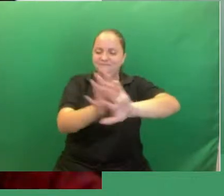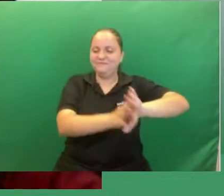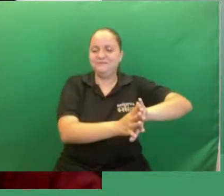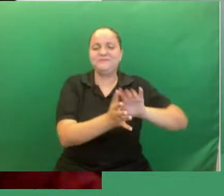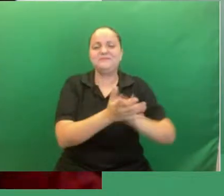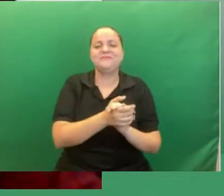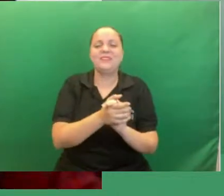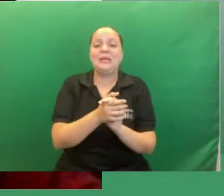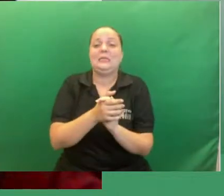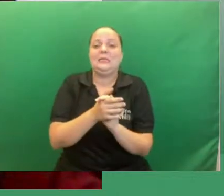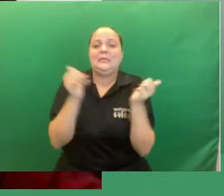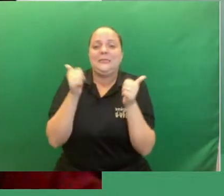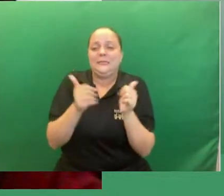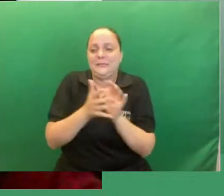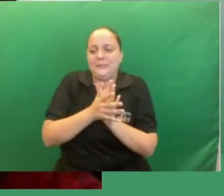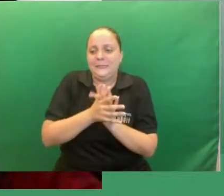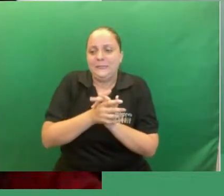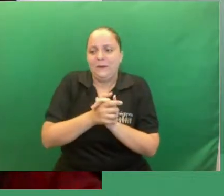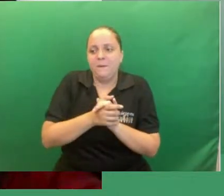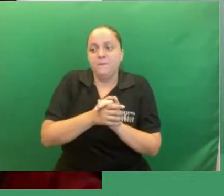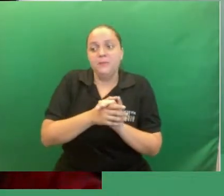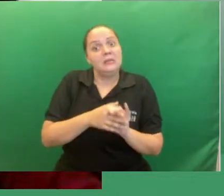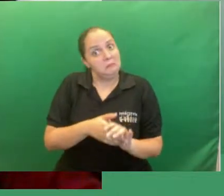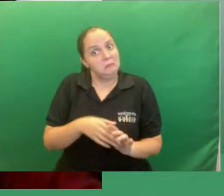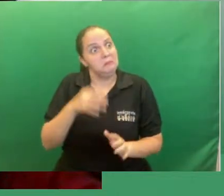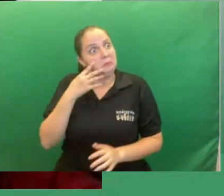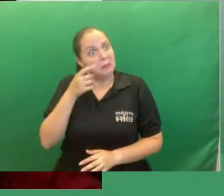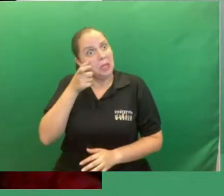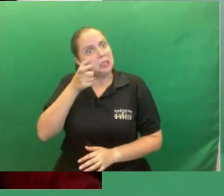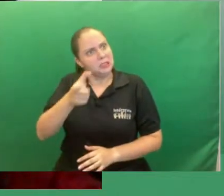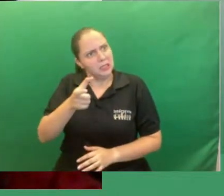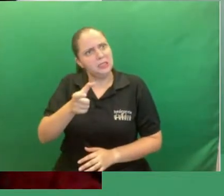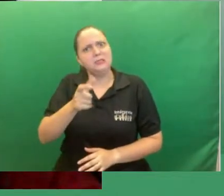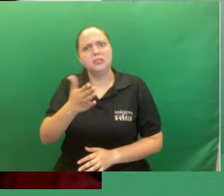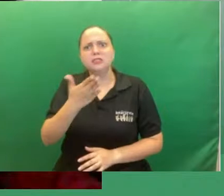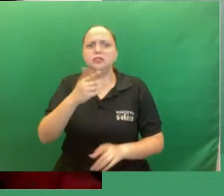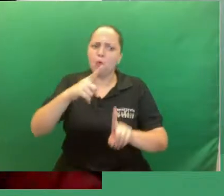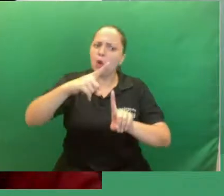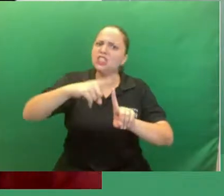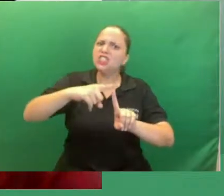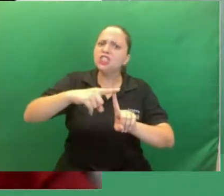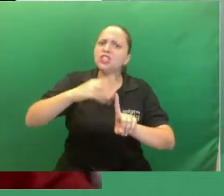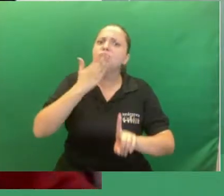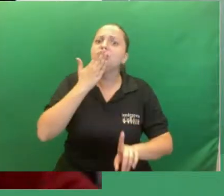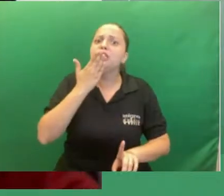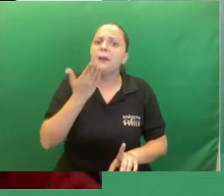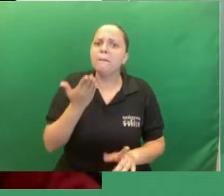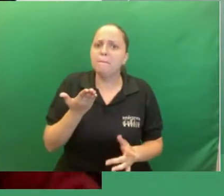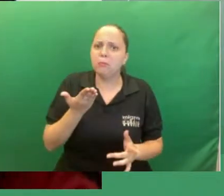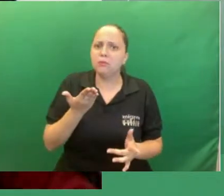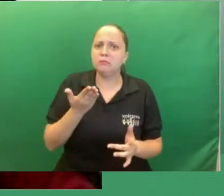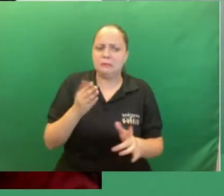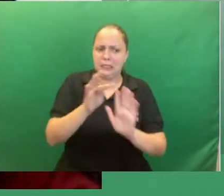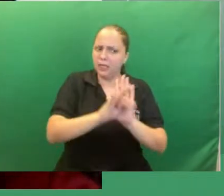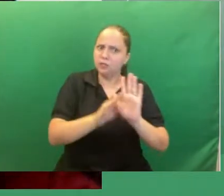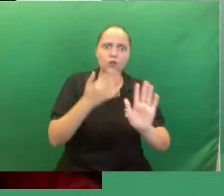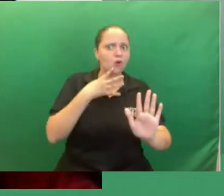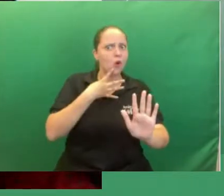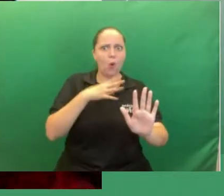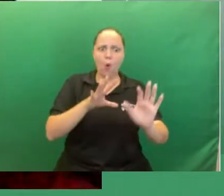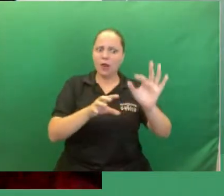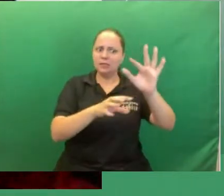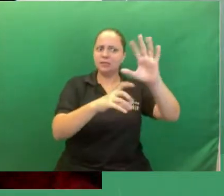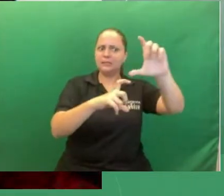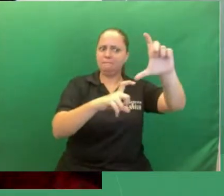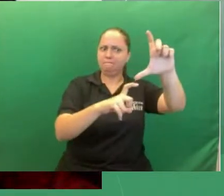formato esse gênero porque como você falou na sua apresentação pode ser que